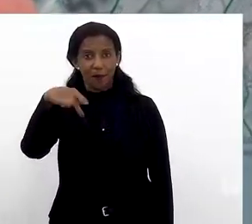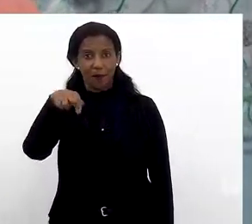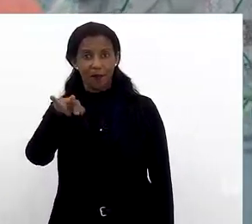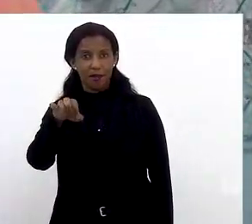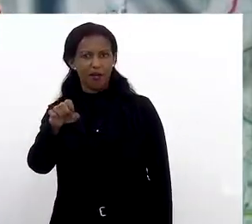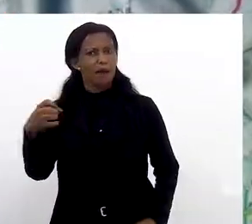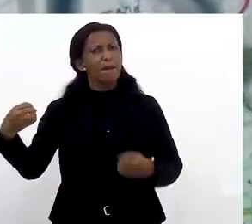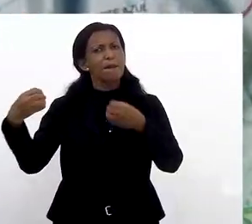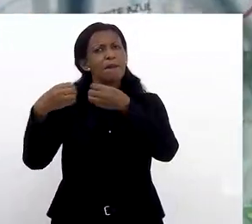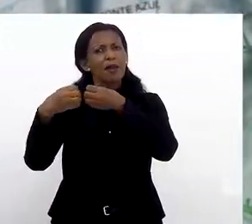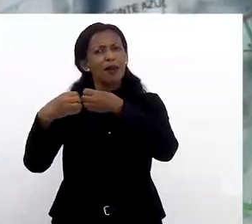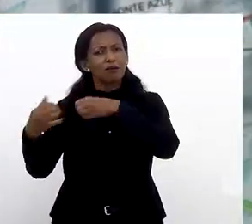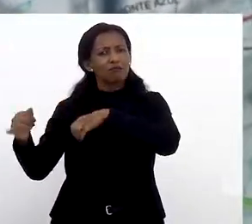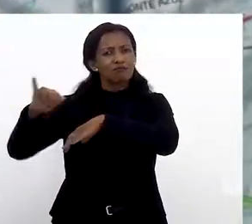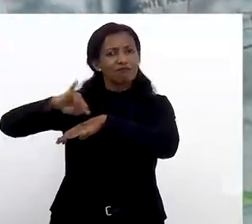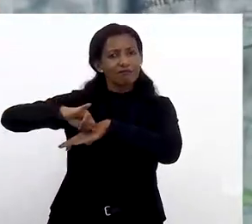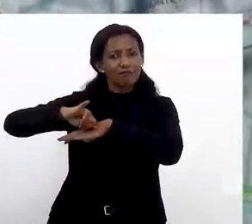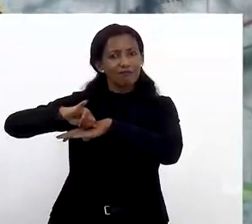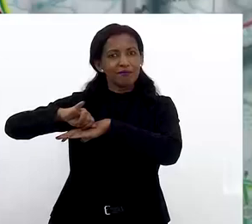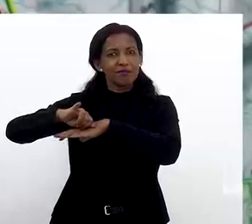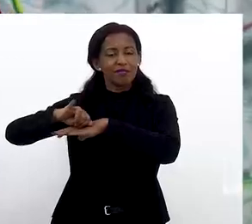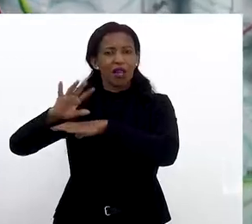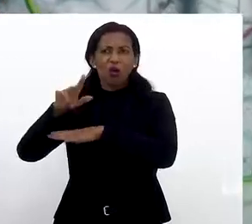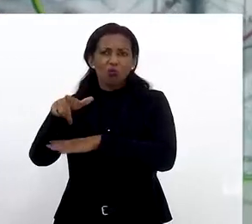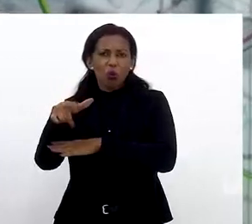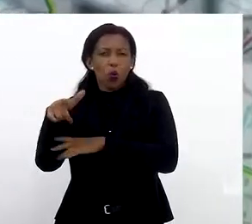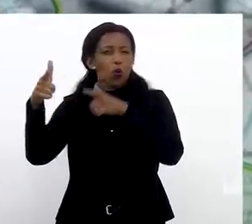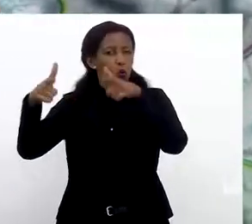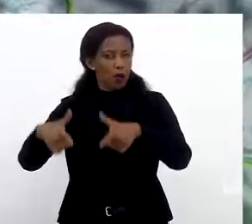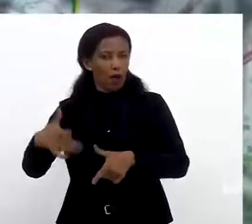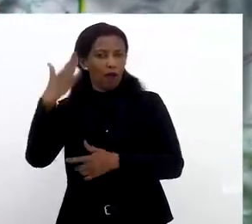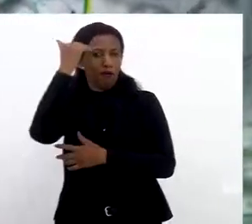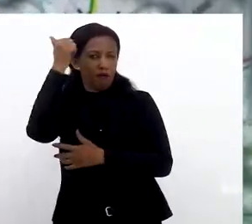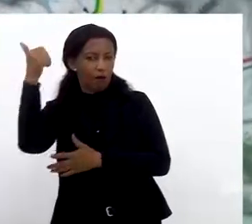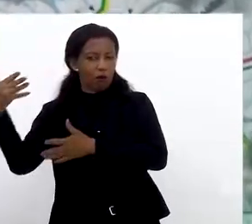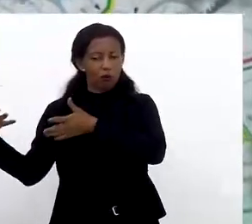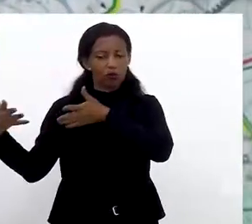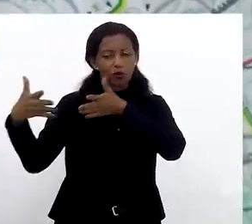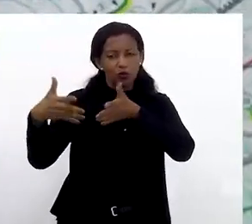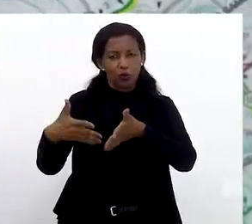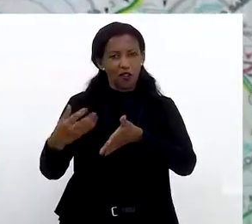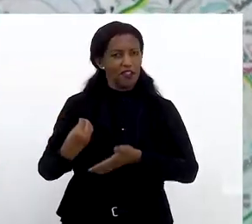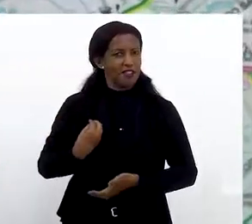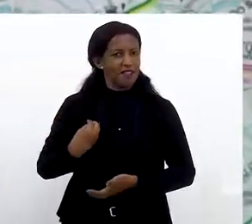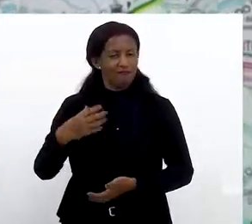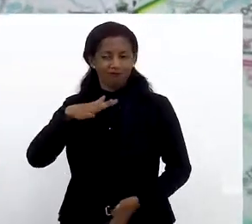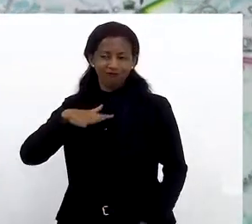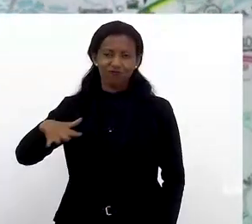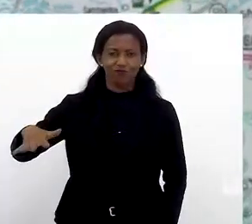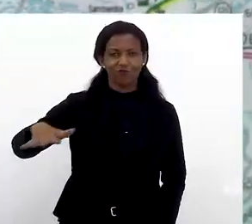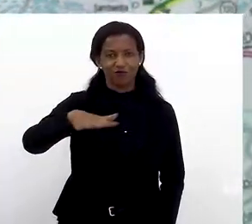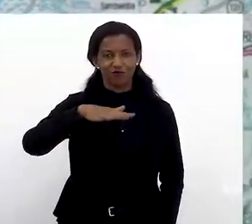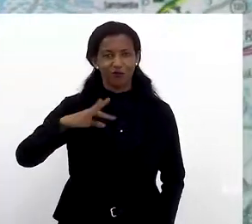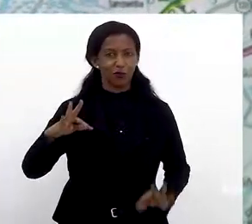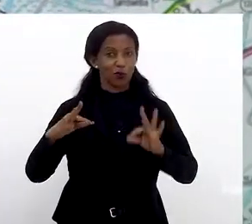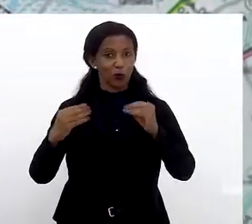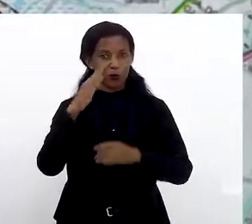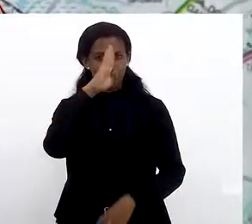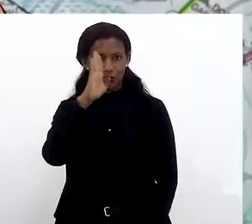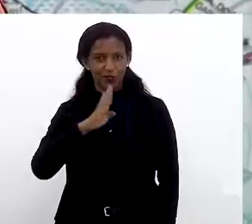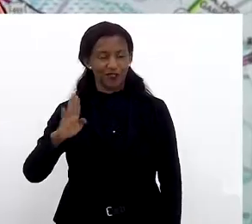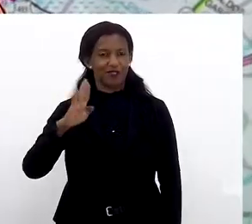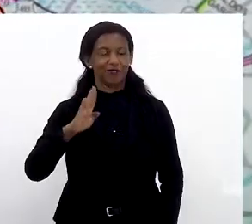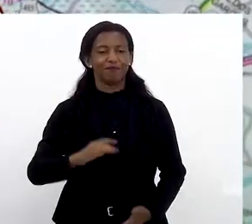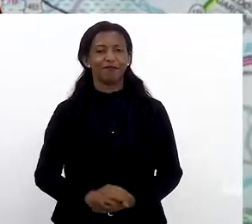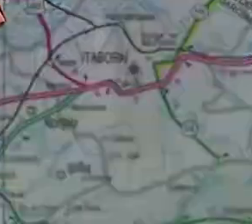Pereira fica pertinho da capital fluminense, um lugar que atraiu artistas que vivem no coração de todos